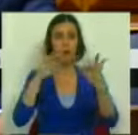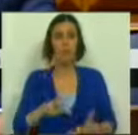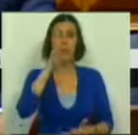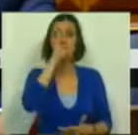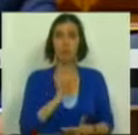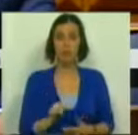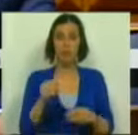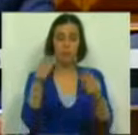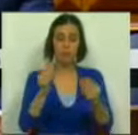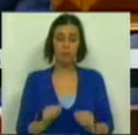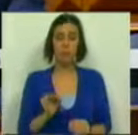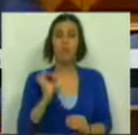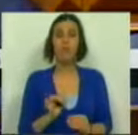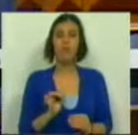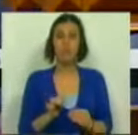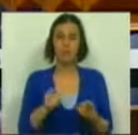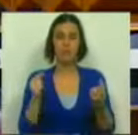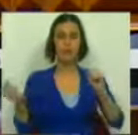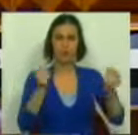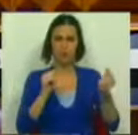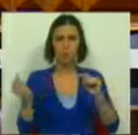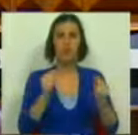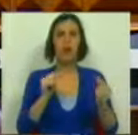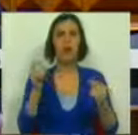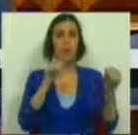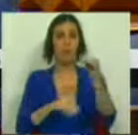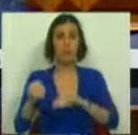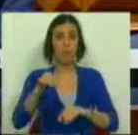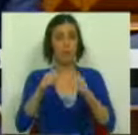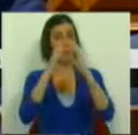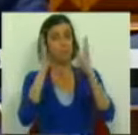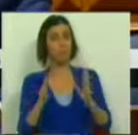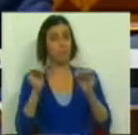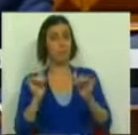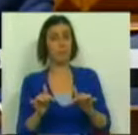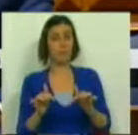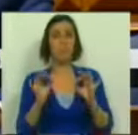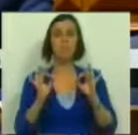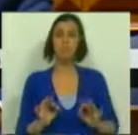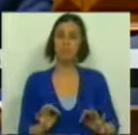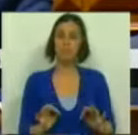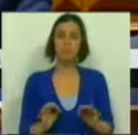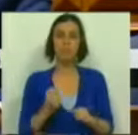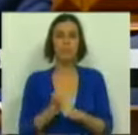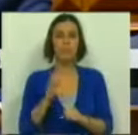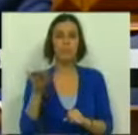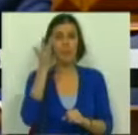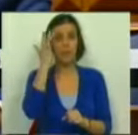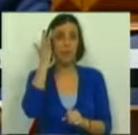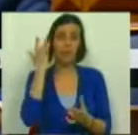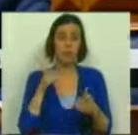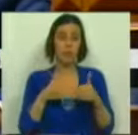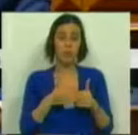do Estado, que a sua elaboração, a sua discussão, a sua votação nesta Casa, tinha sido a tarefa mais